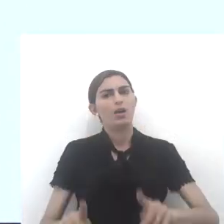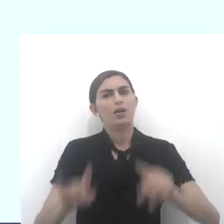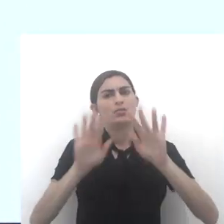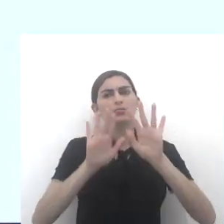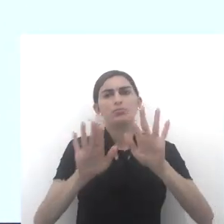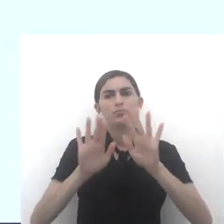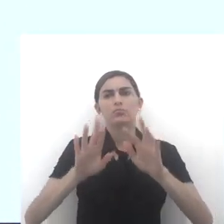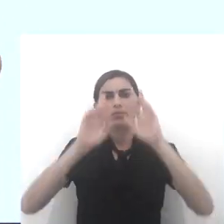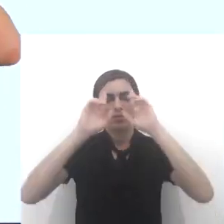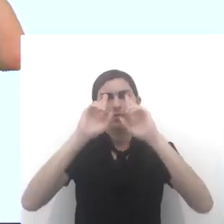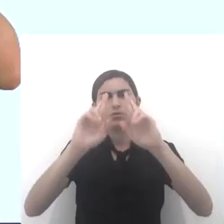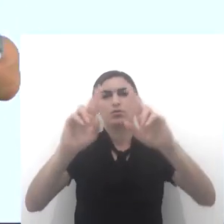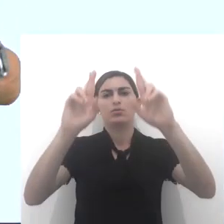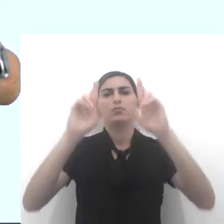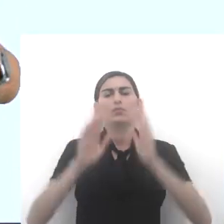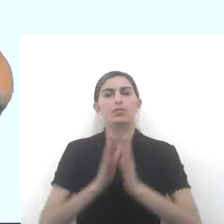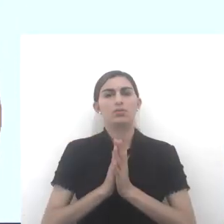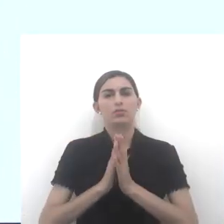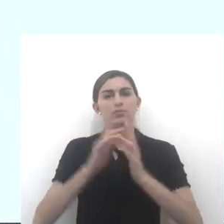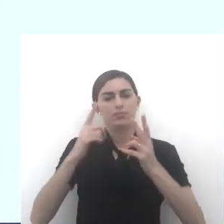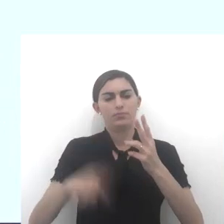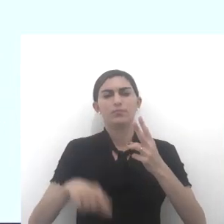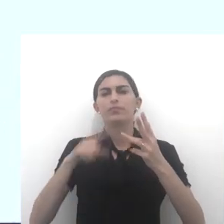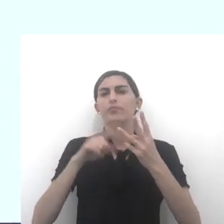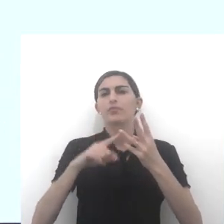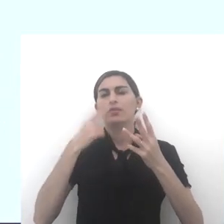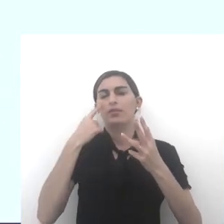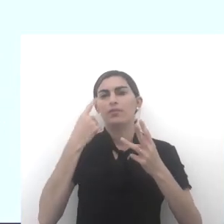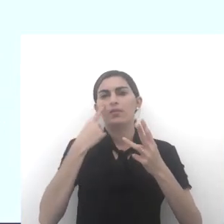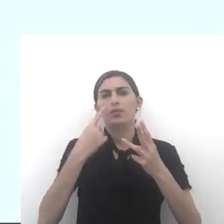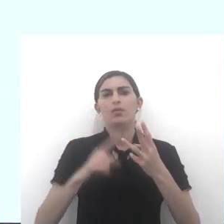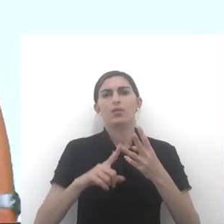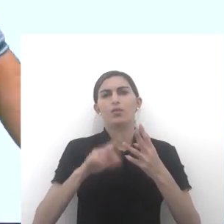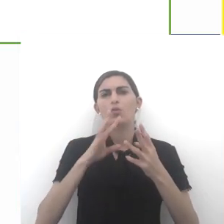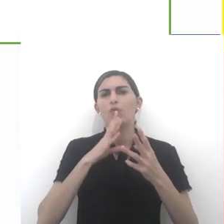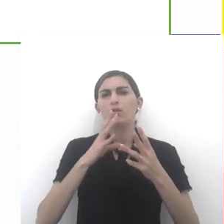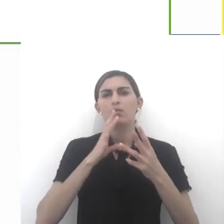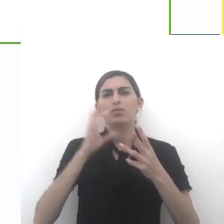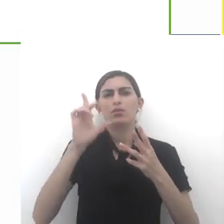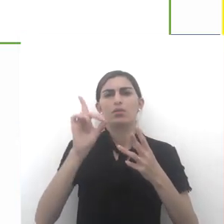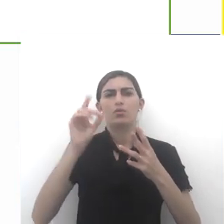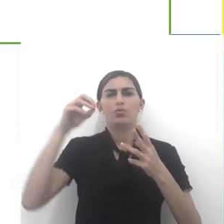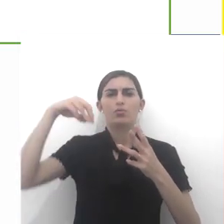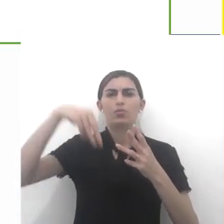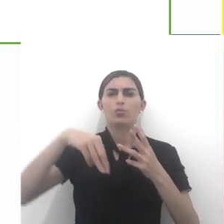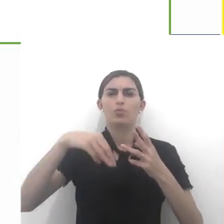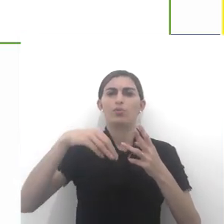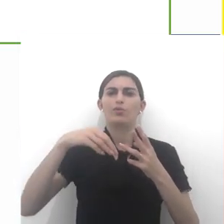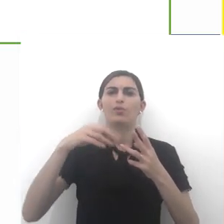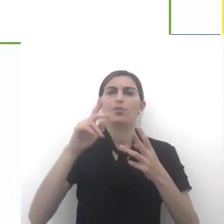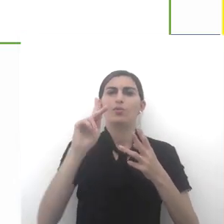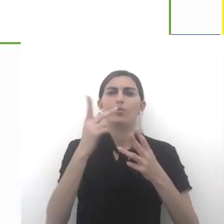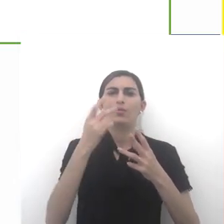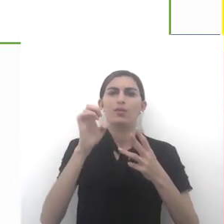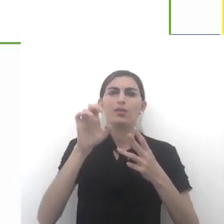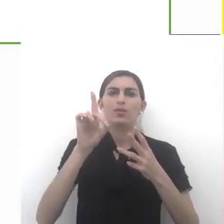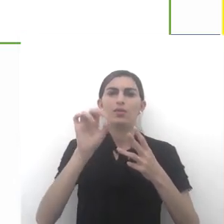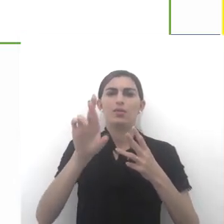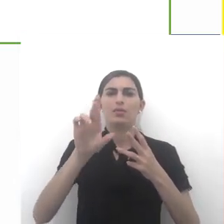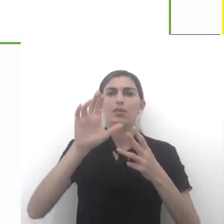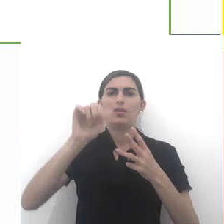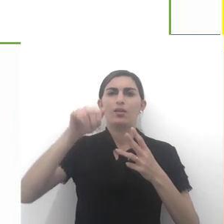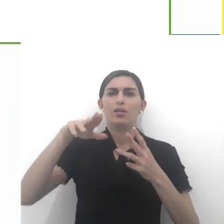paz, o respeito. Vamos adiante. Na tela nós temos um bem conhecido aqui entre nós, pernambucanos,